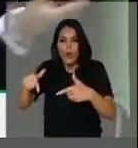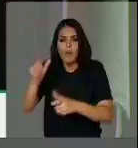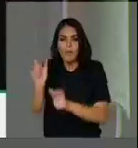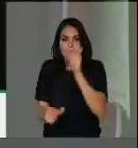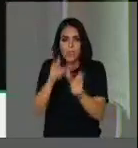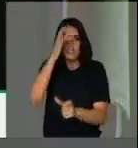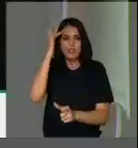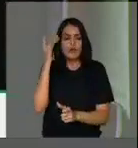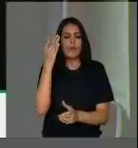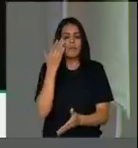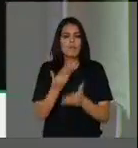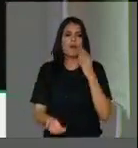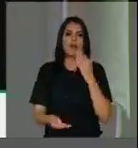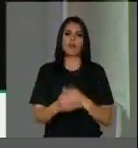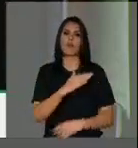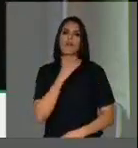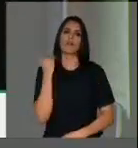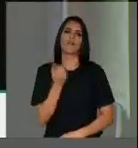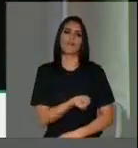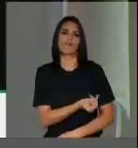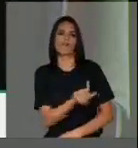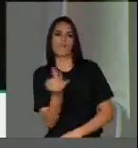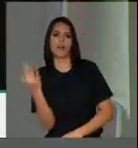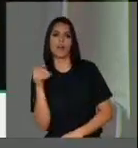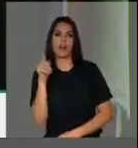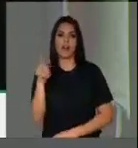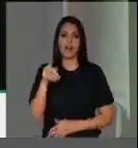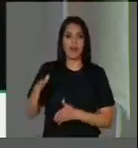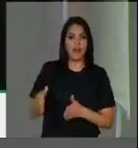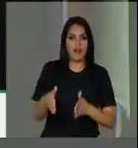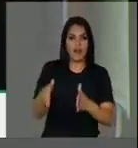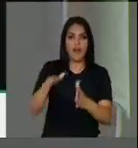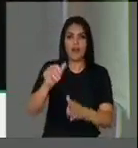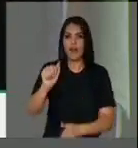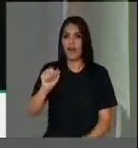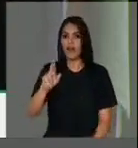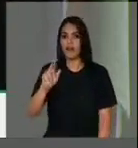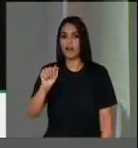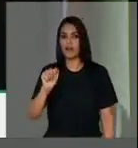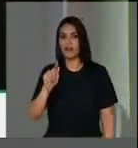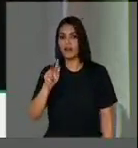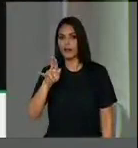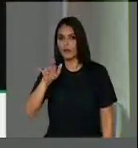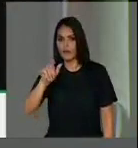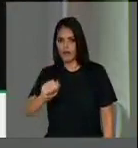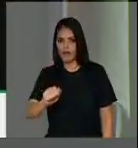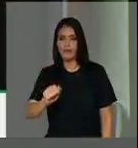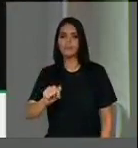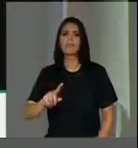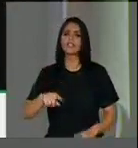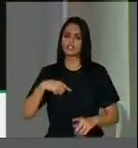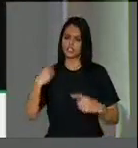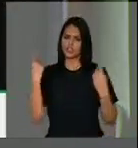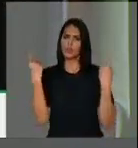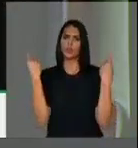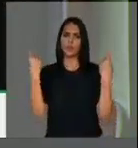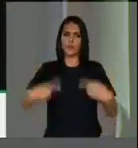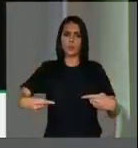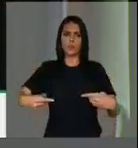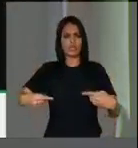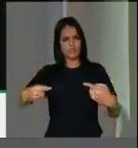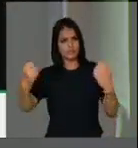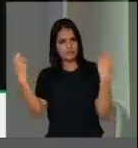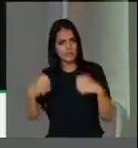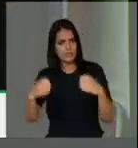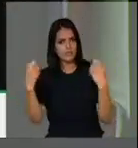Araguaia. Portanto, disputamos na luta democrática e disputamos das formas mais necessárias